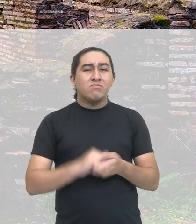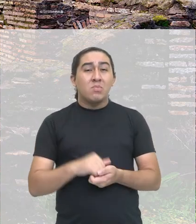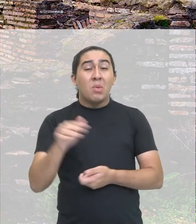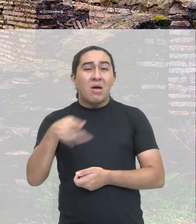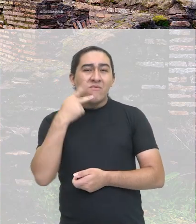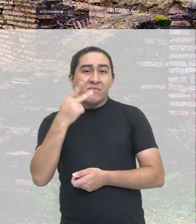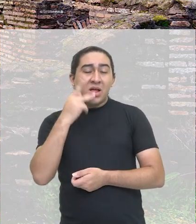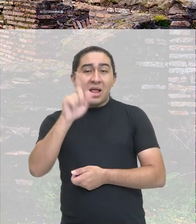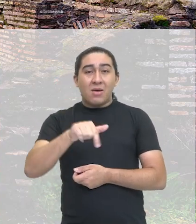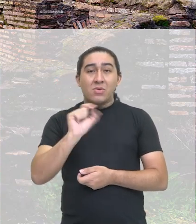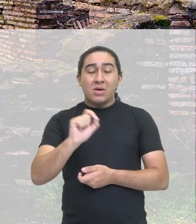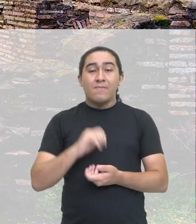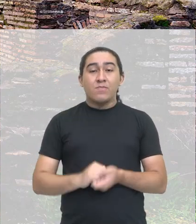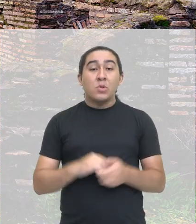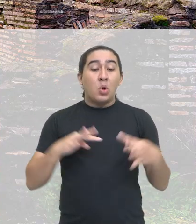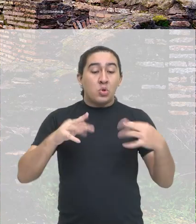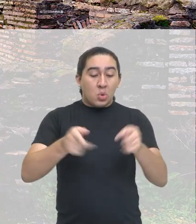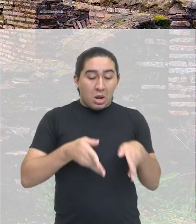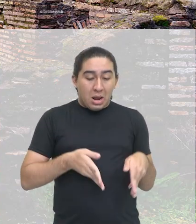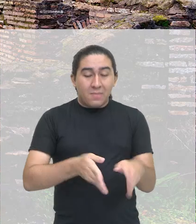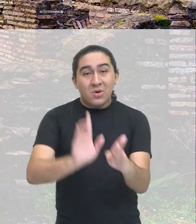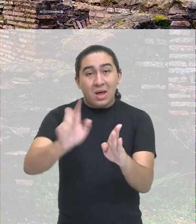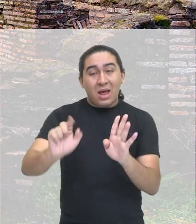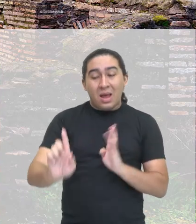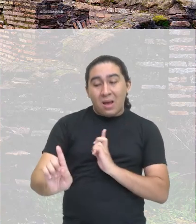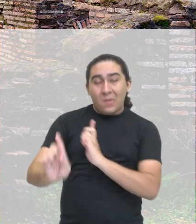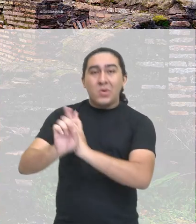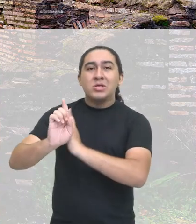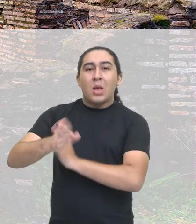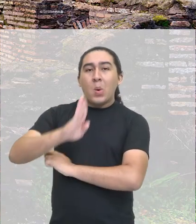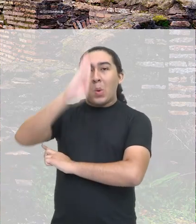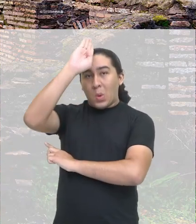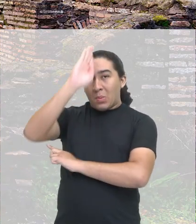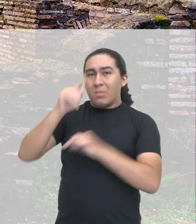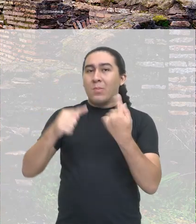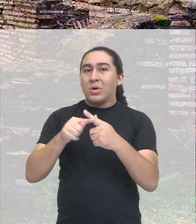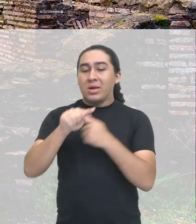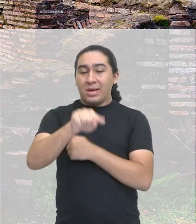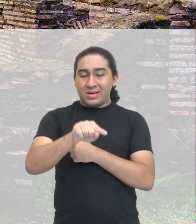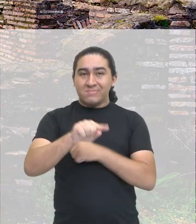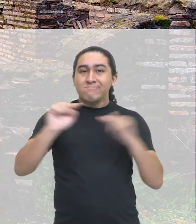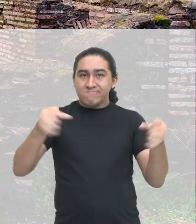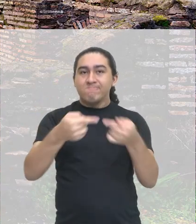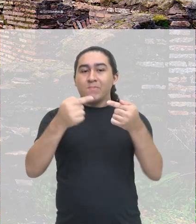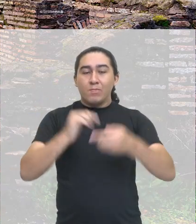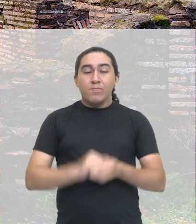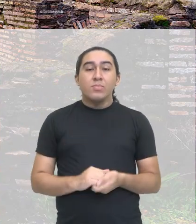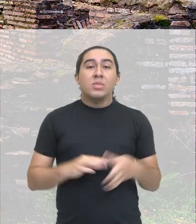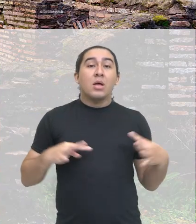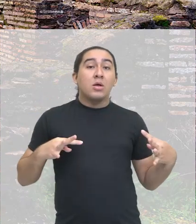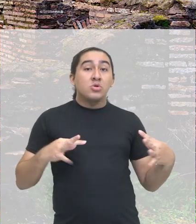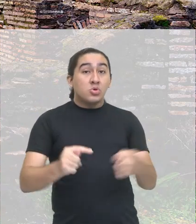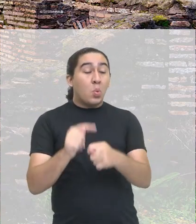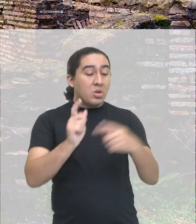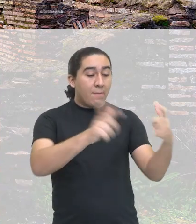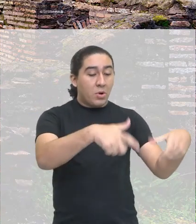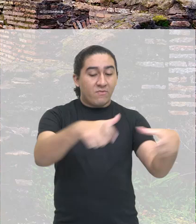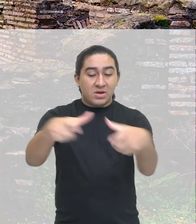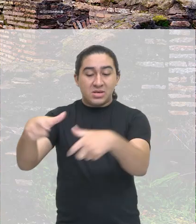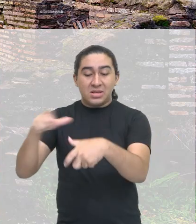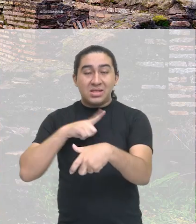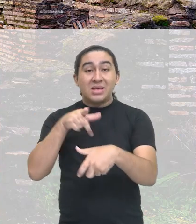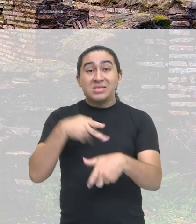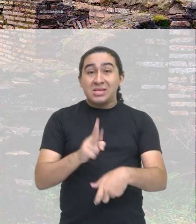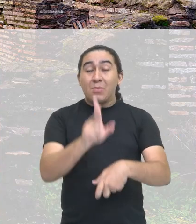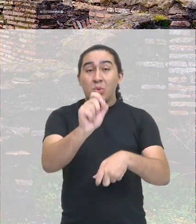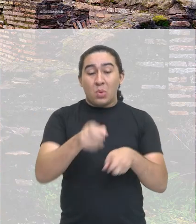até hoje que diz assim, todos os caminhos levam a Roma justamente por conta disso, porque para todas as províncias existia sempre